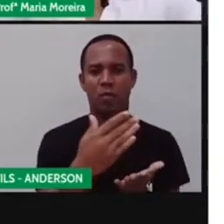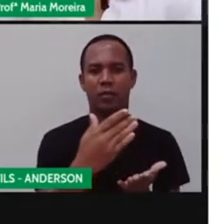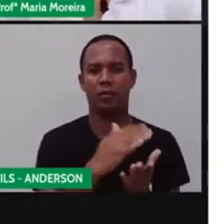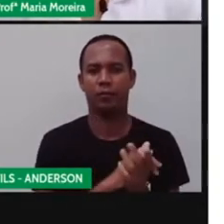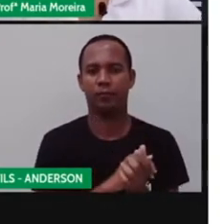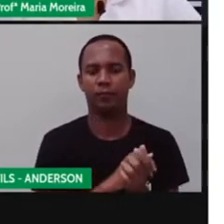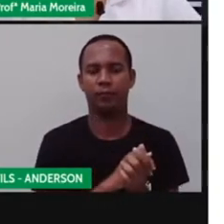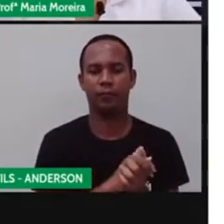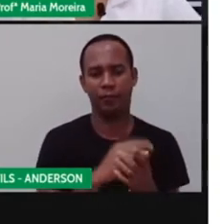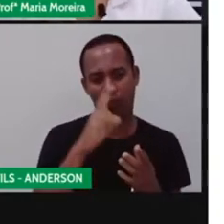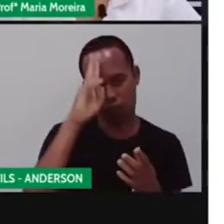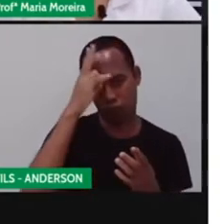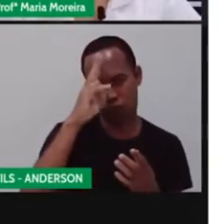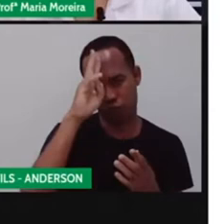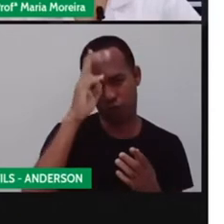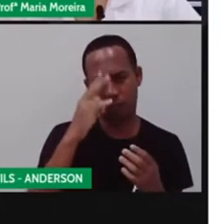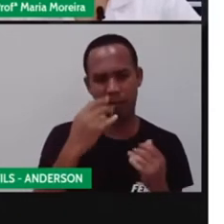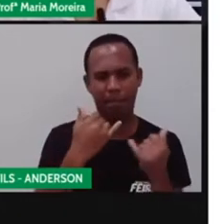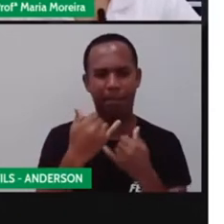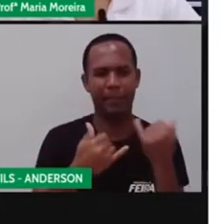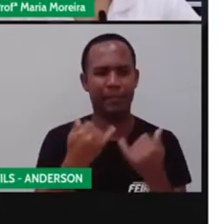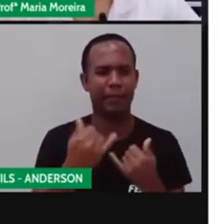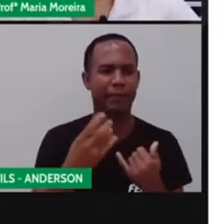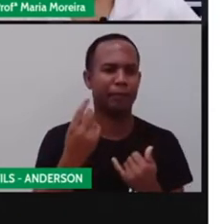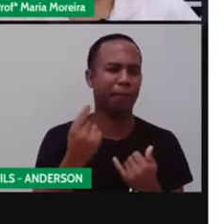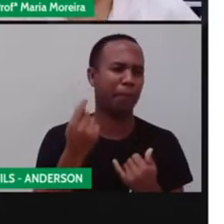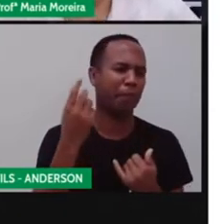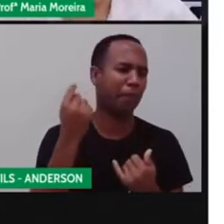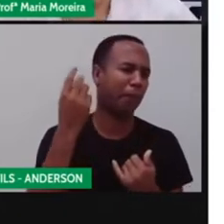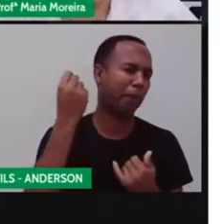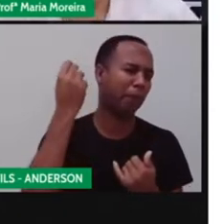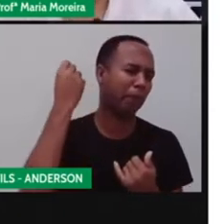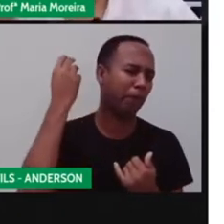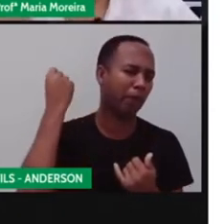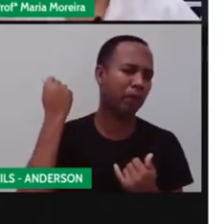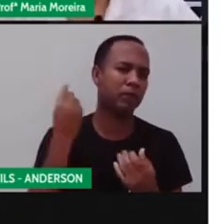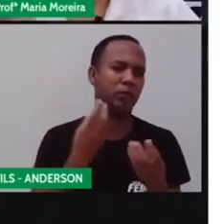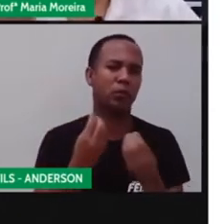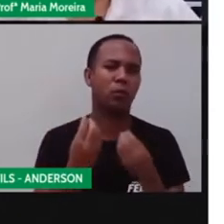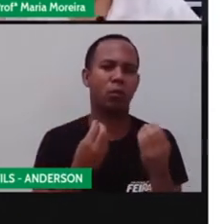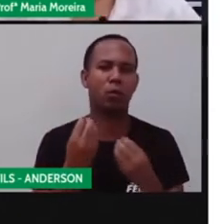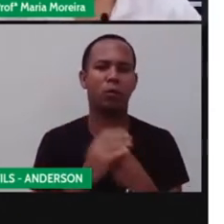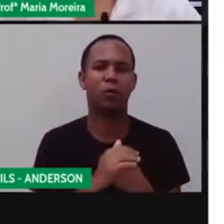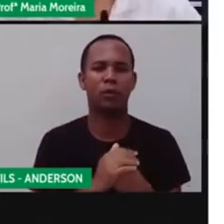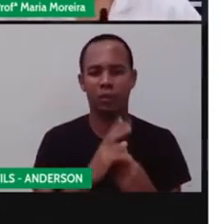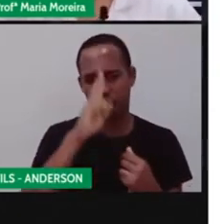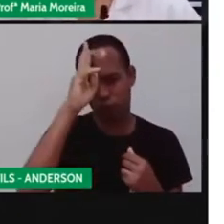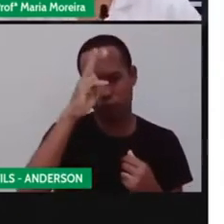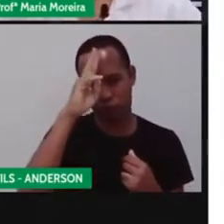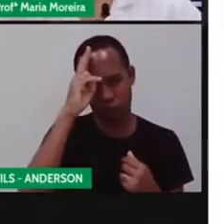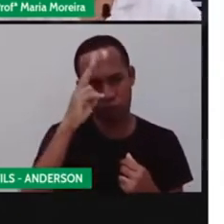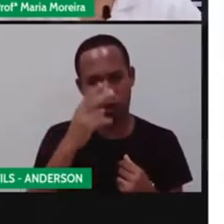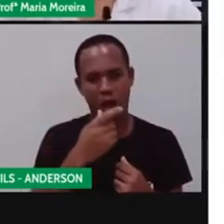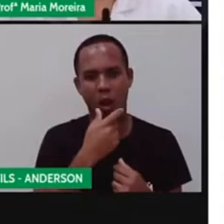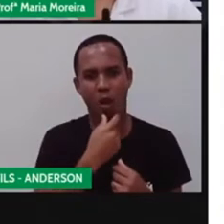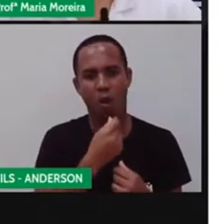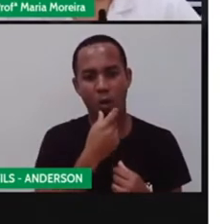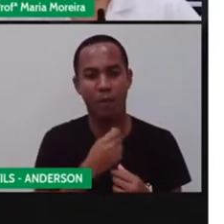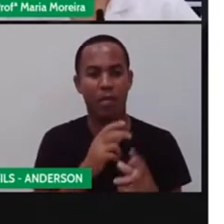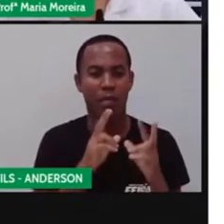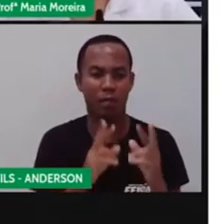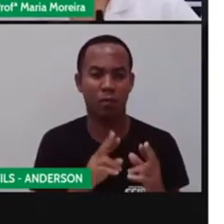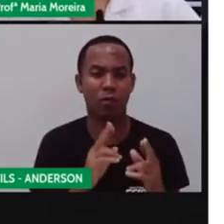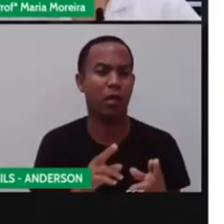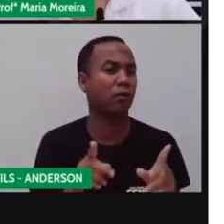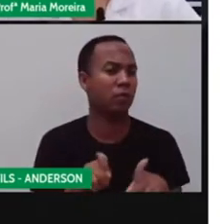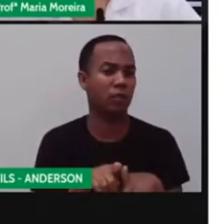Bom, a história do brinquedo é tão antiga, mas tão antiga, quanto a própria história do homem no planeta Terra. Você